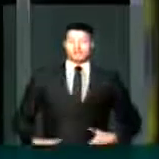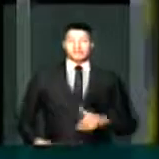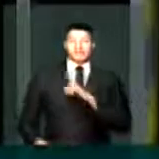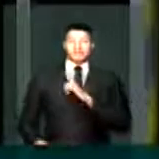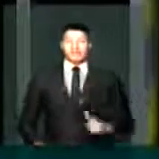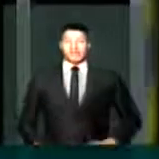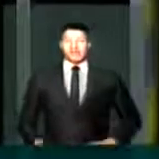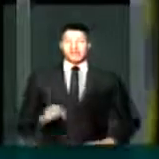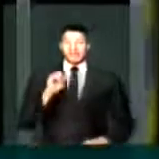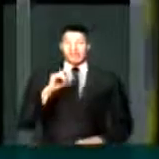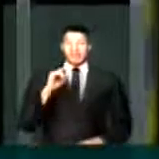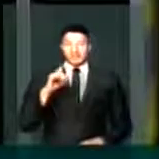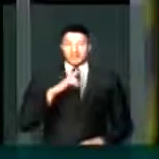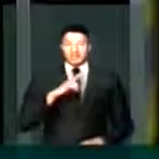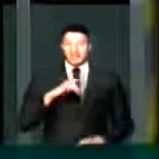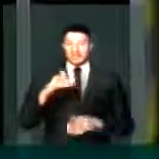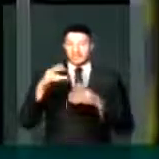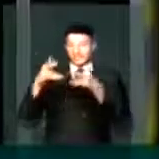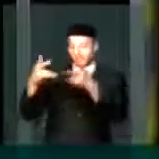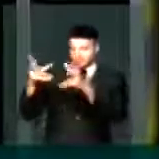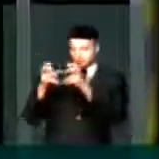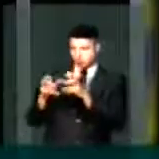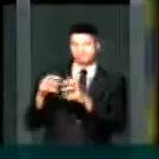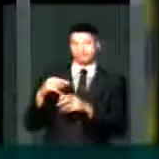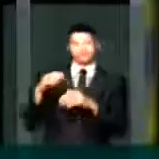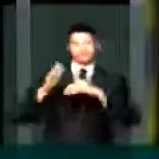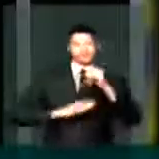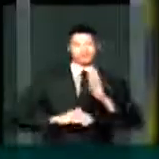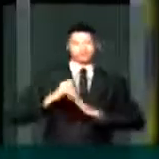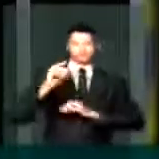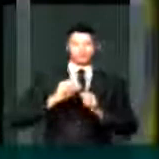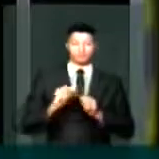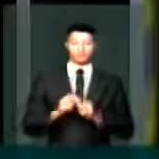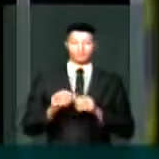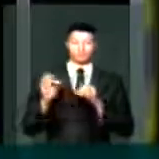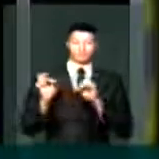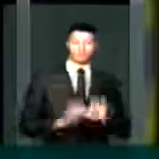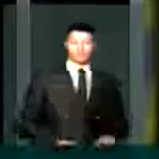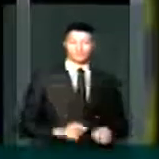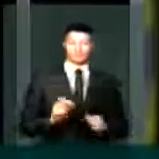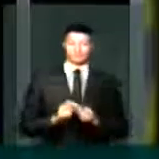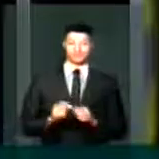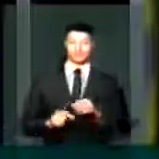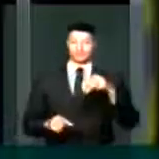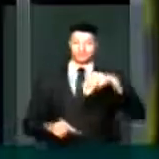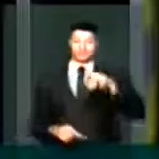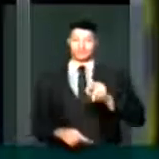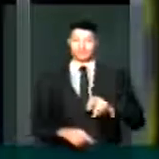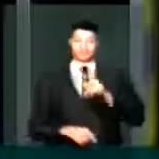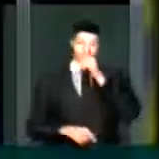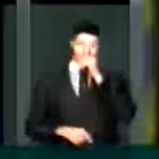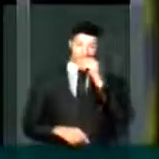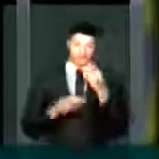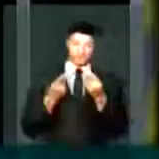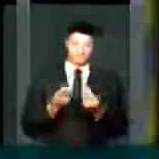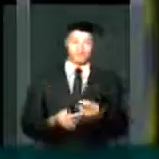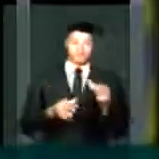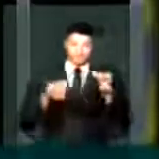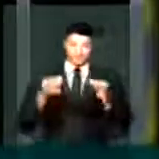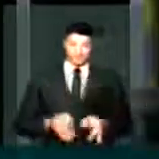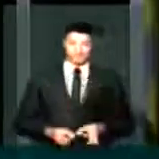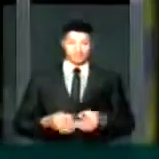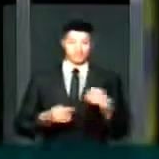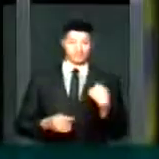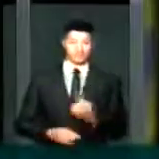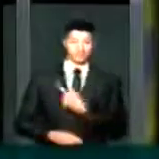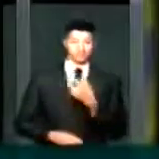Se ele tivesse nos ouvido e não tivesse praticado ou deixado de praticar as medidas sensatas e corretas,